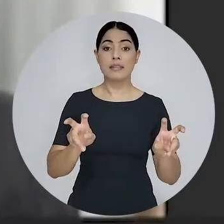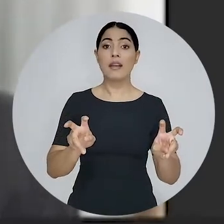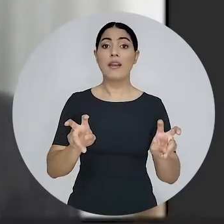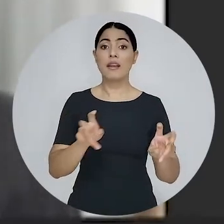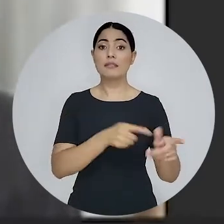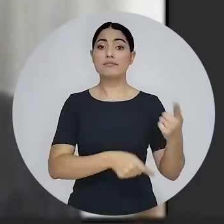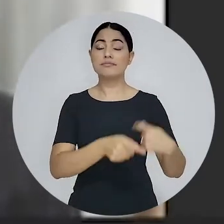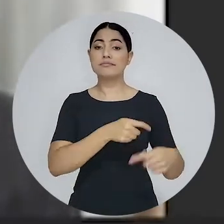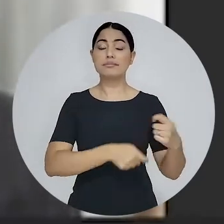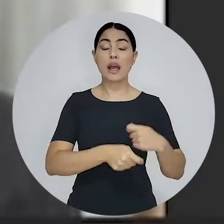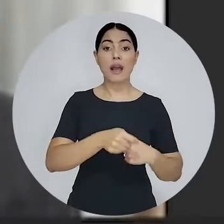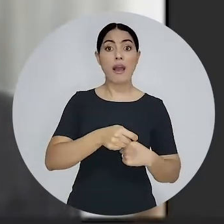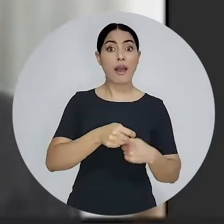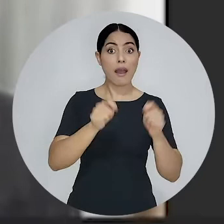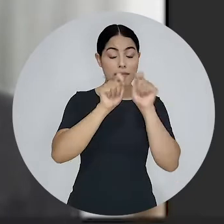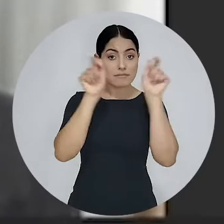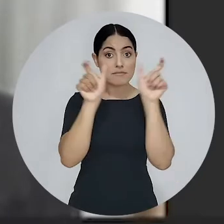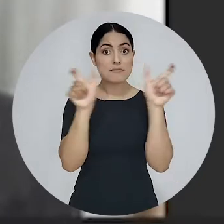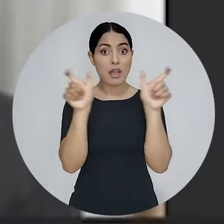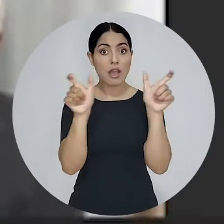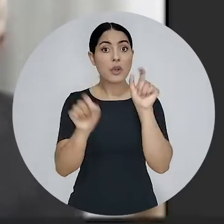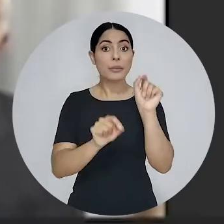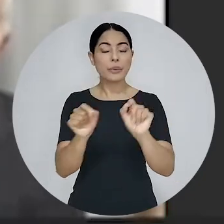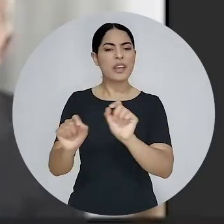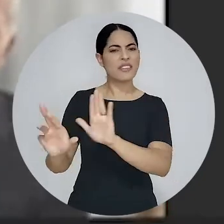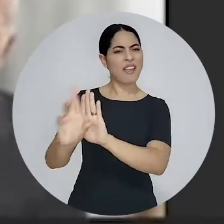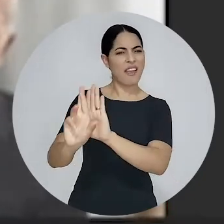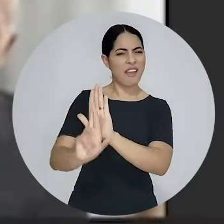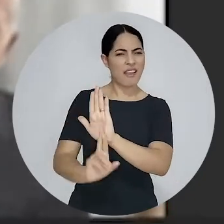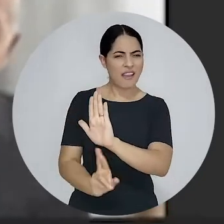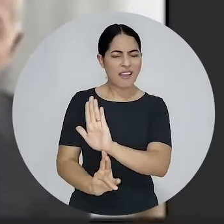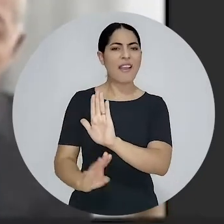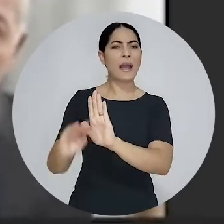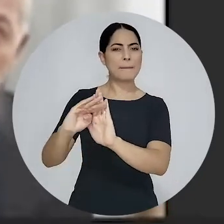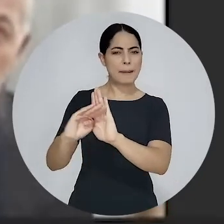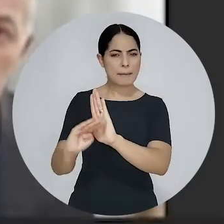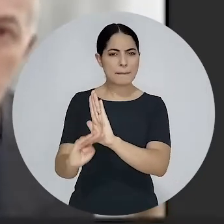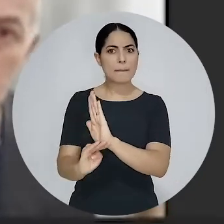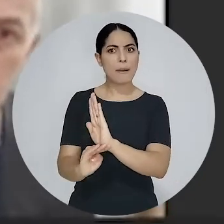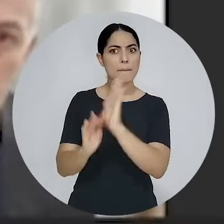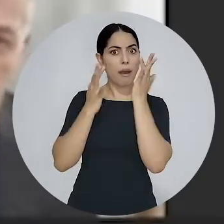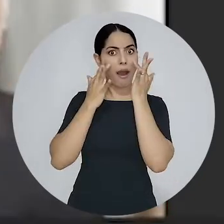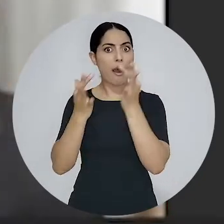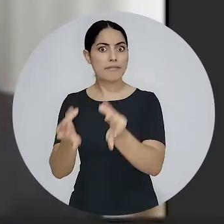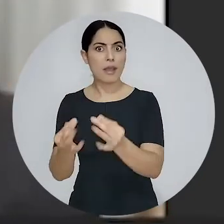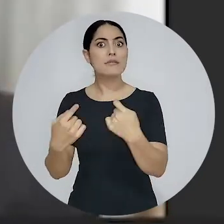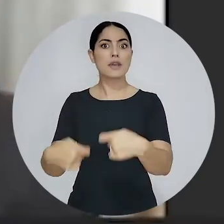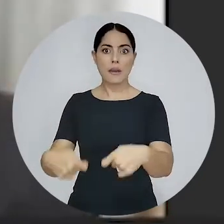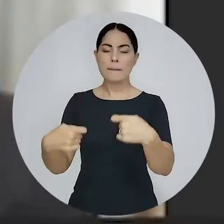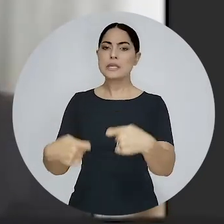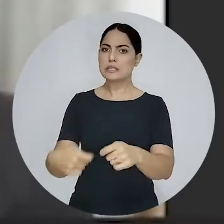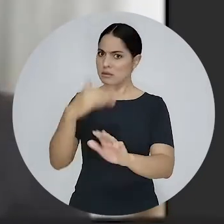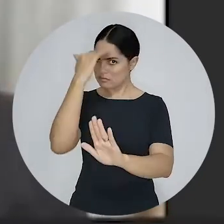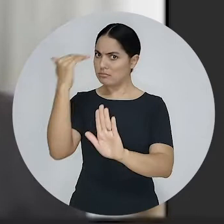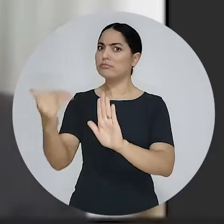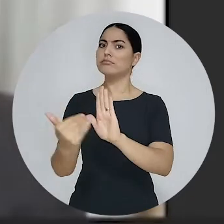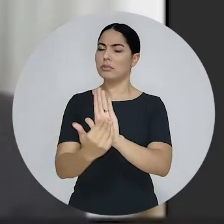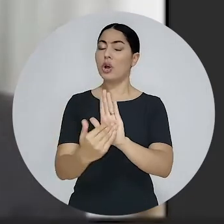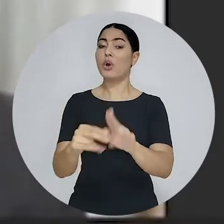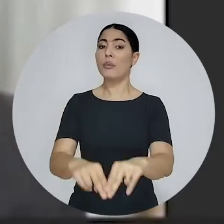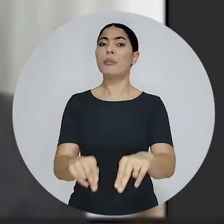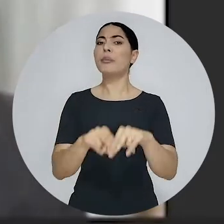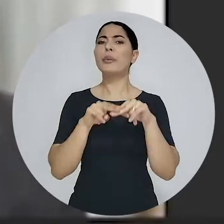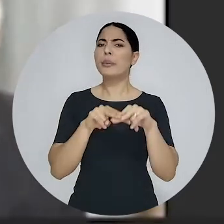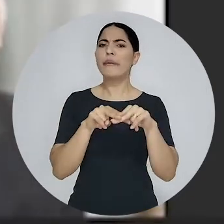o condomínio tem a necessidade de, evidentemente, cumprir, estar atento a todas as normas, a todas as regras,